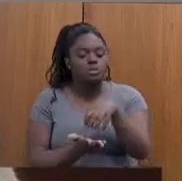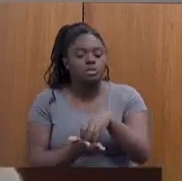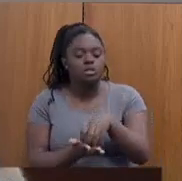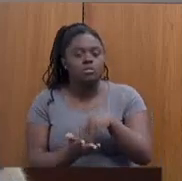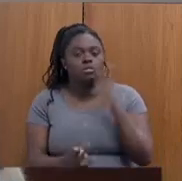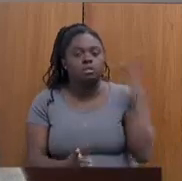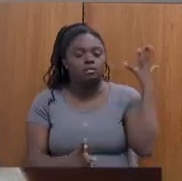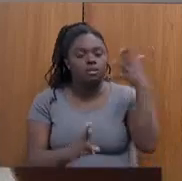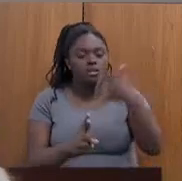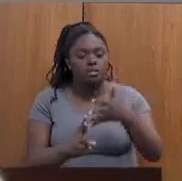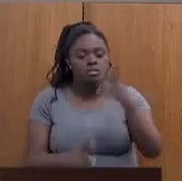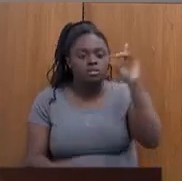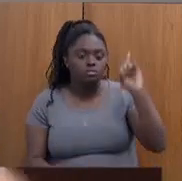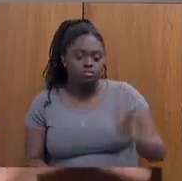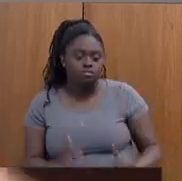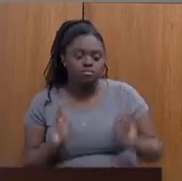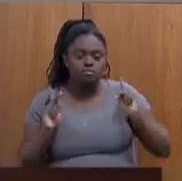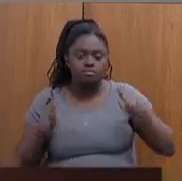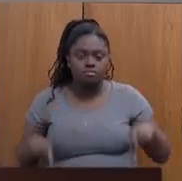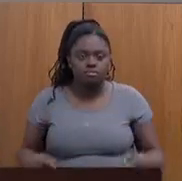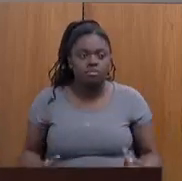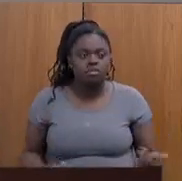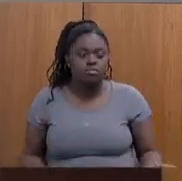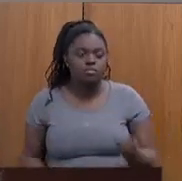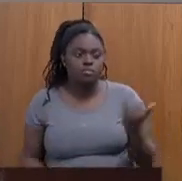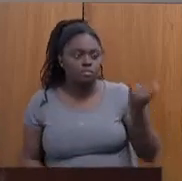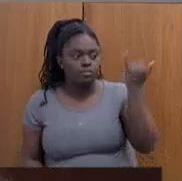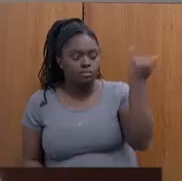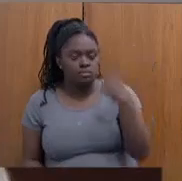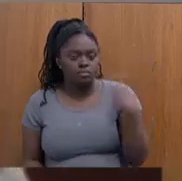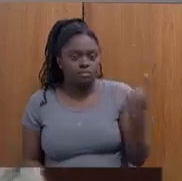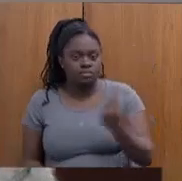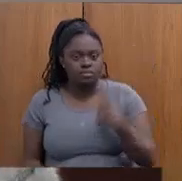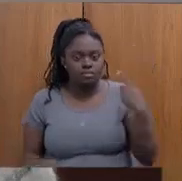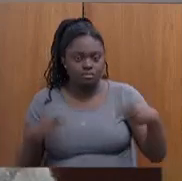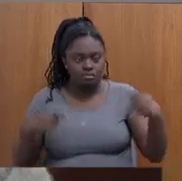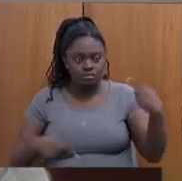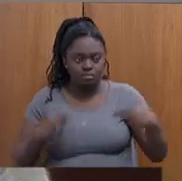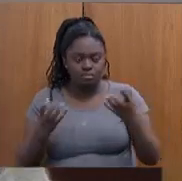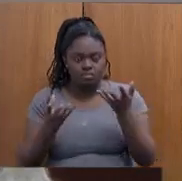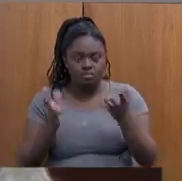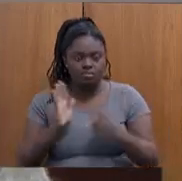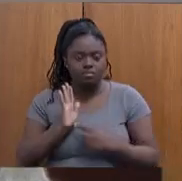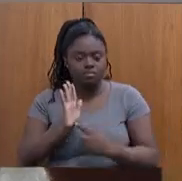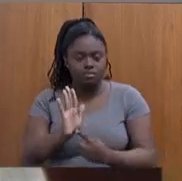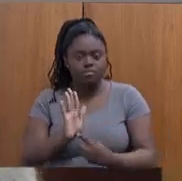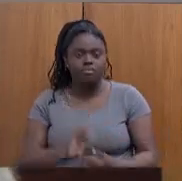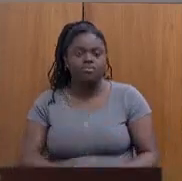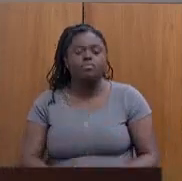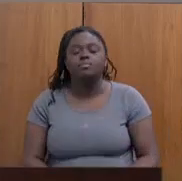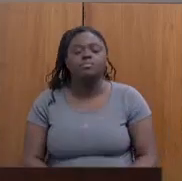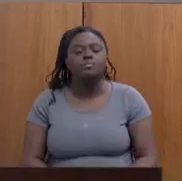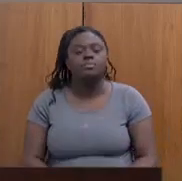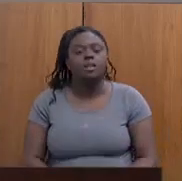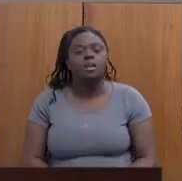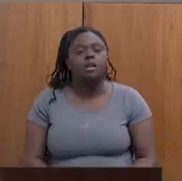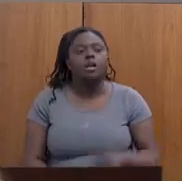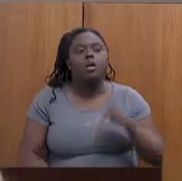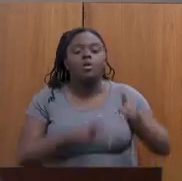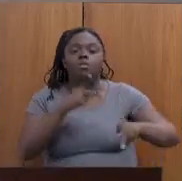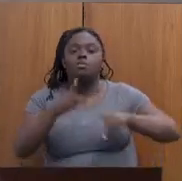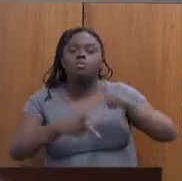humanos, eles são muito importantes para nós na nossa política. Gostaria de dar esse destaque. Quem recomendou? Quanto à população de rua,